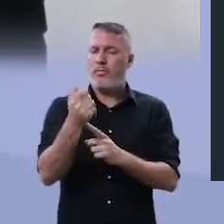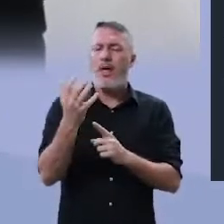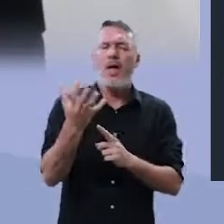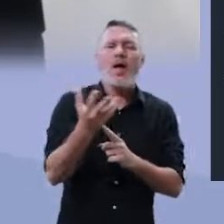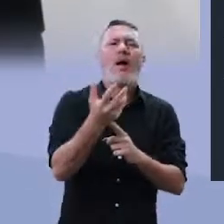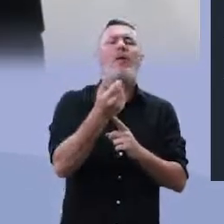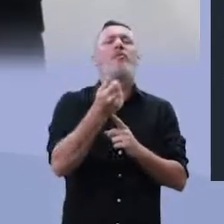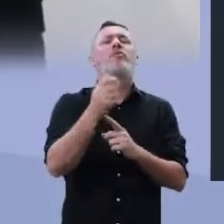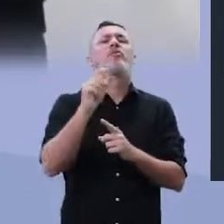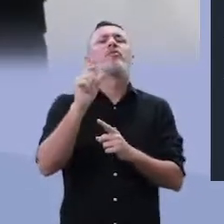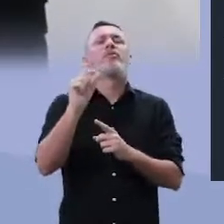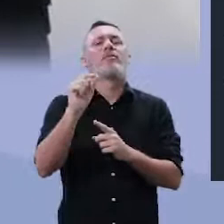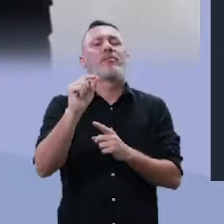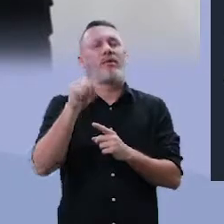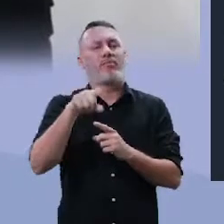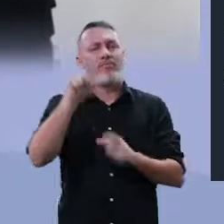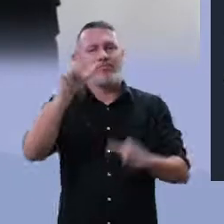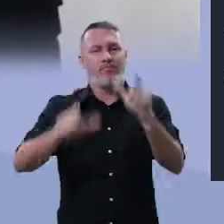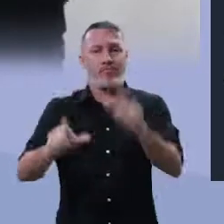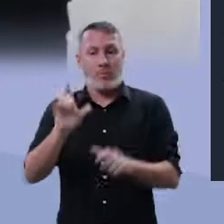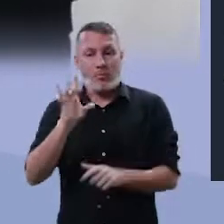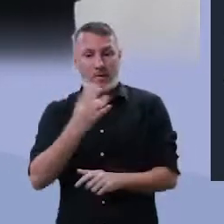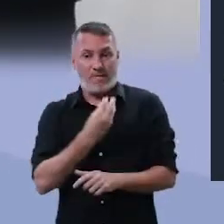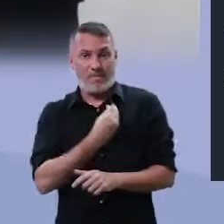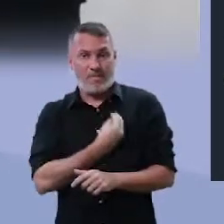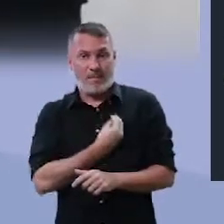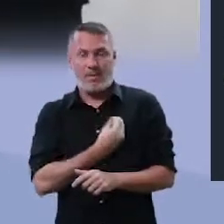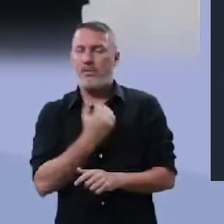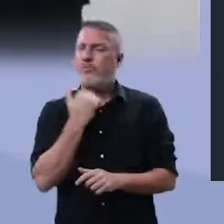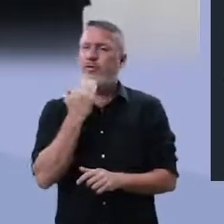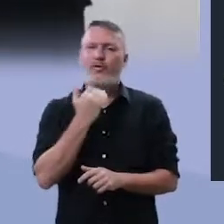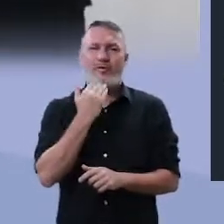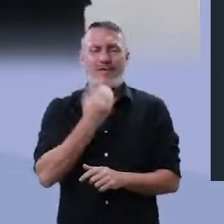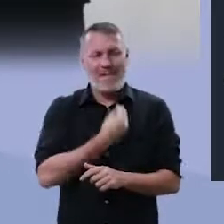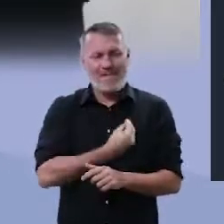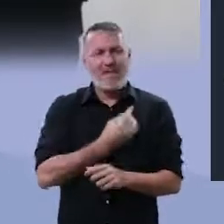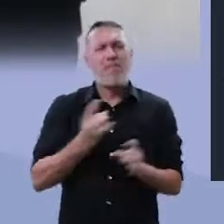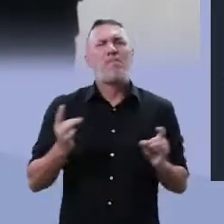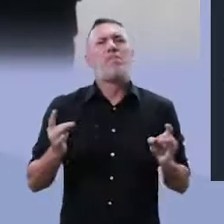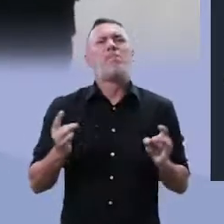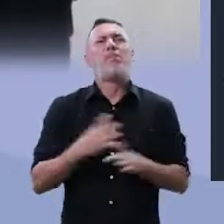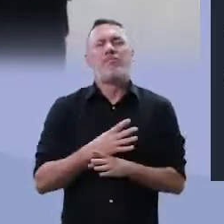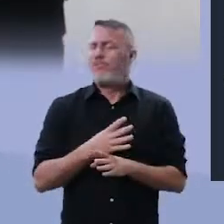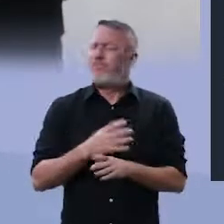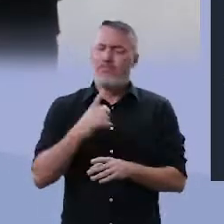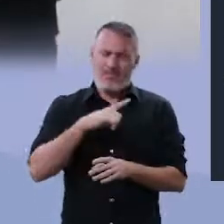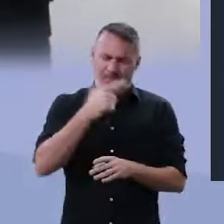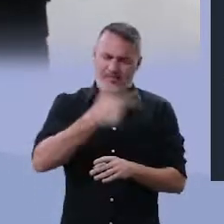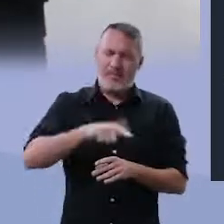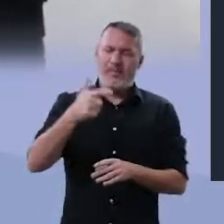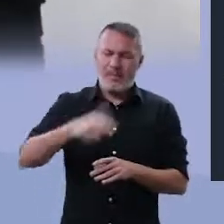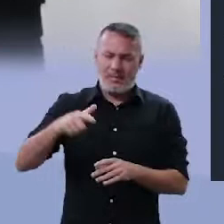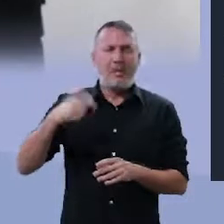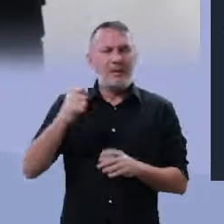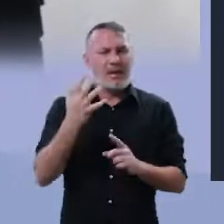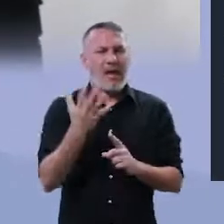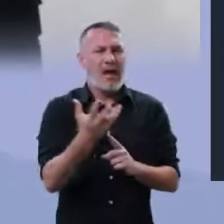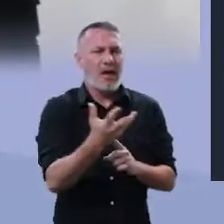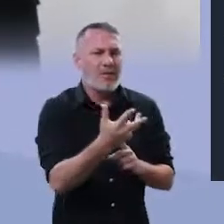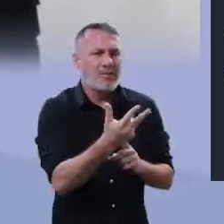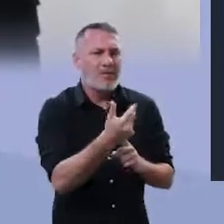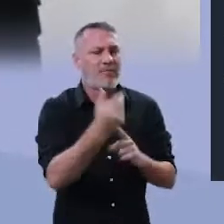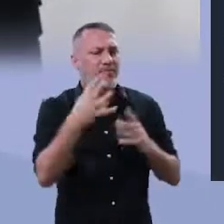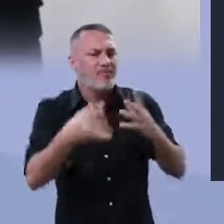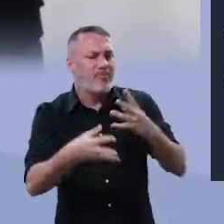é uma confissão de que a vida não basta. É preciso mais. Além da vida, é preciso